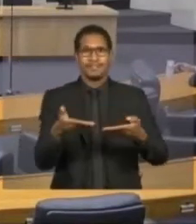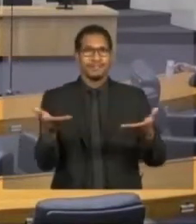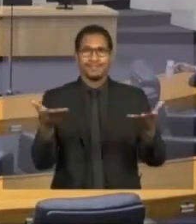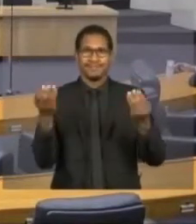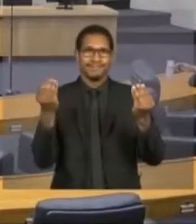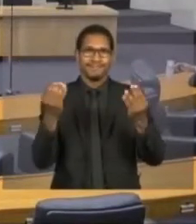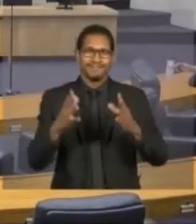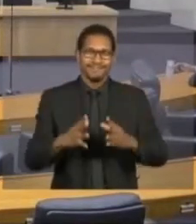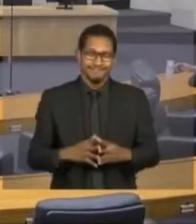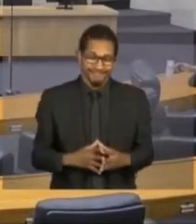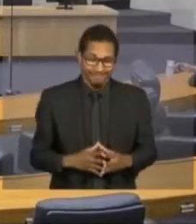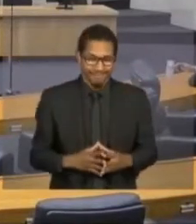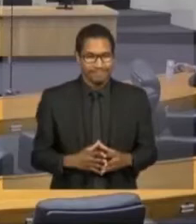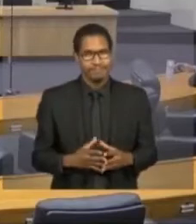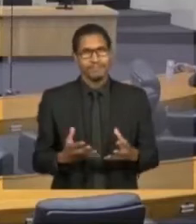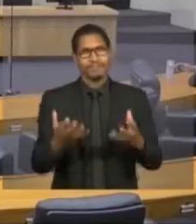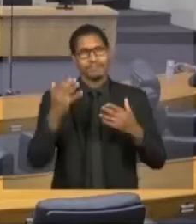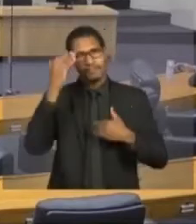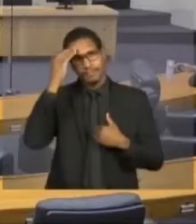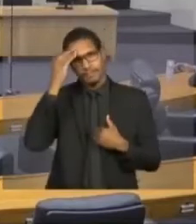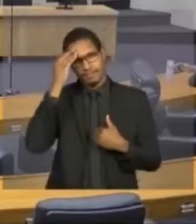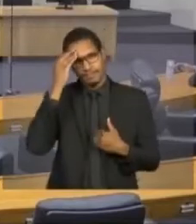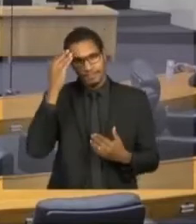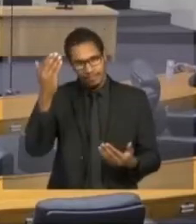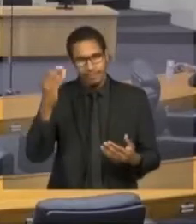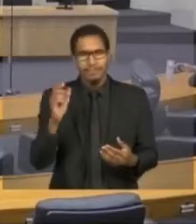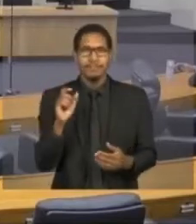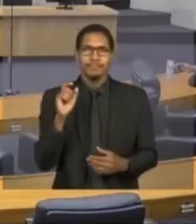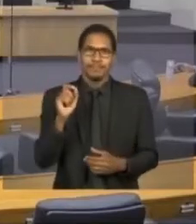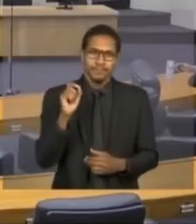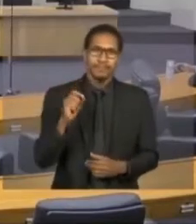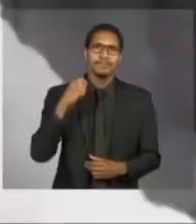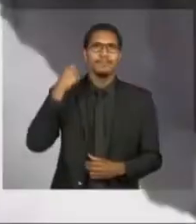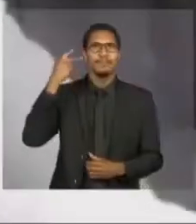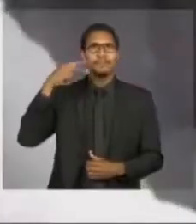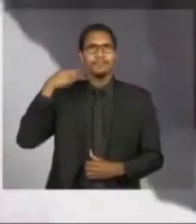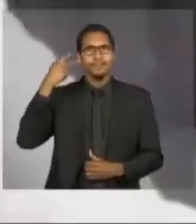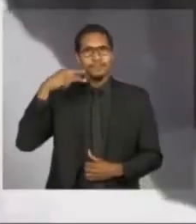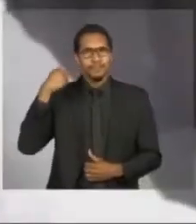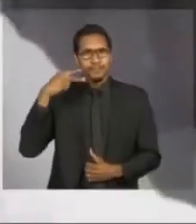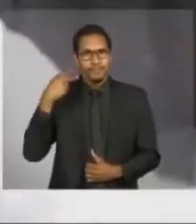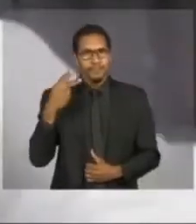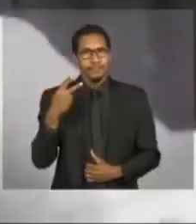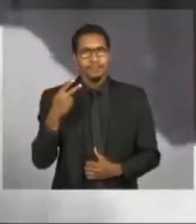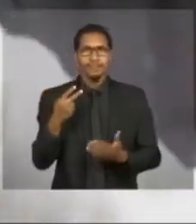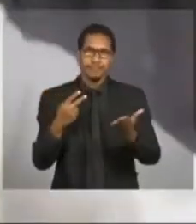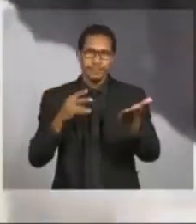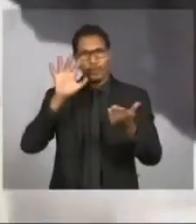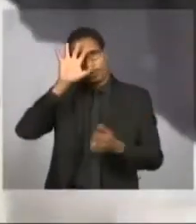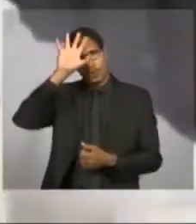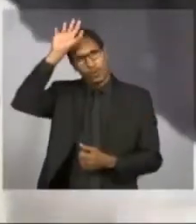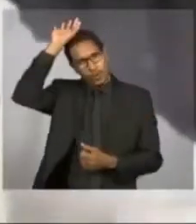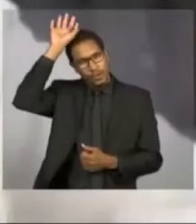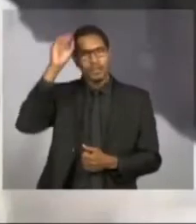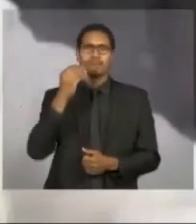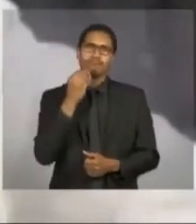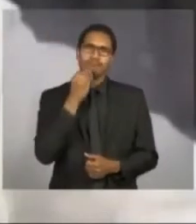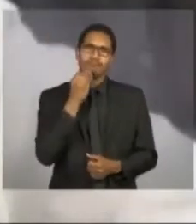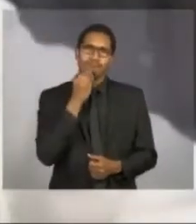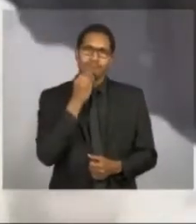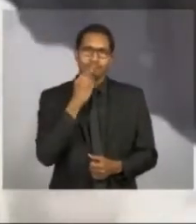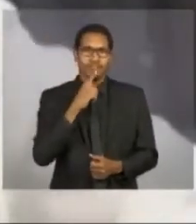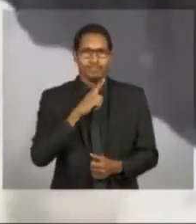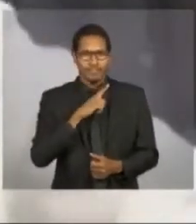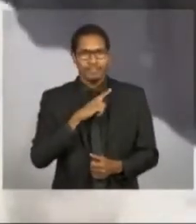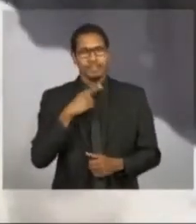então eu quero agradecer ao vereador Mário Covas a oportunidade que